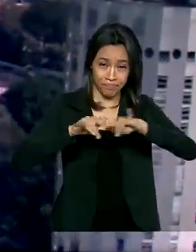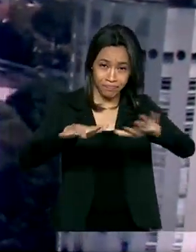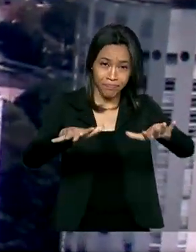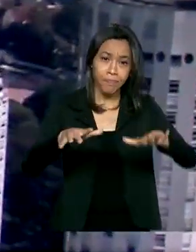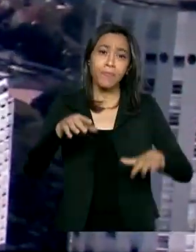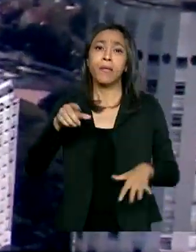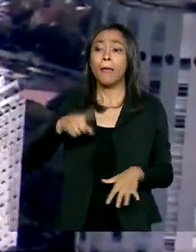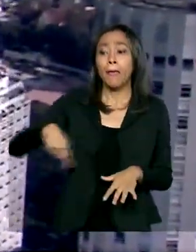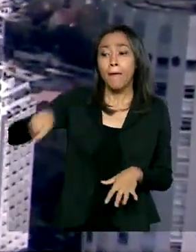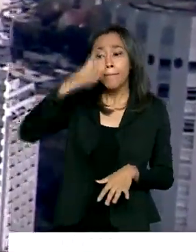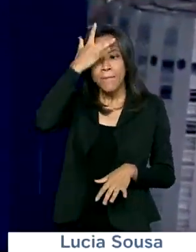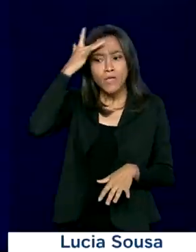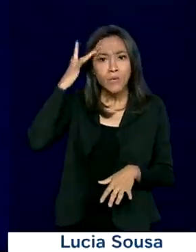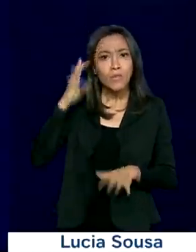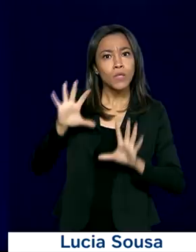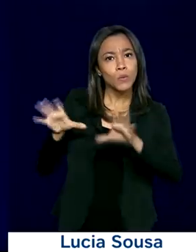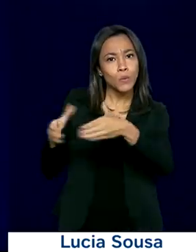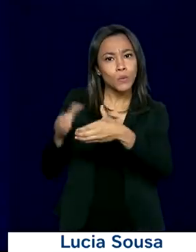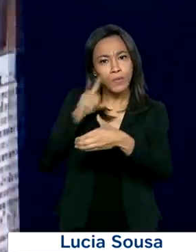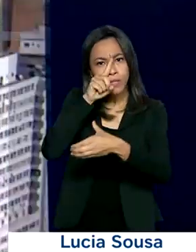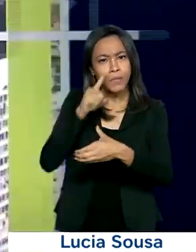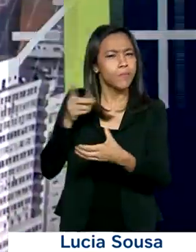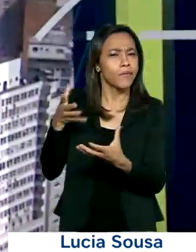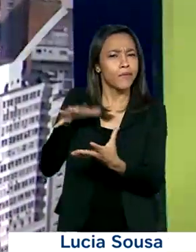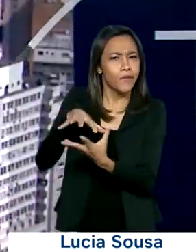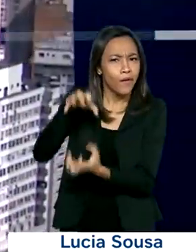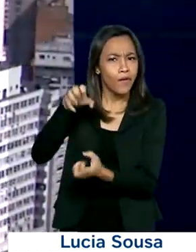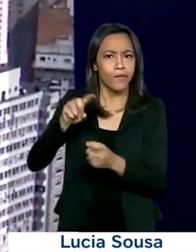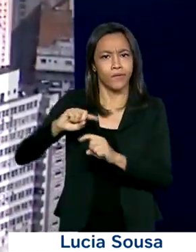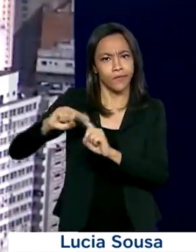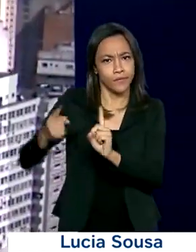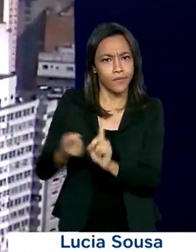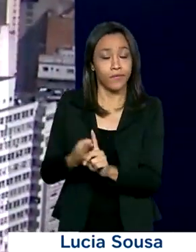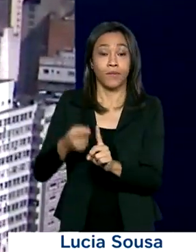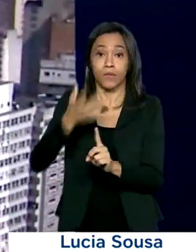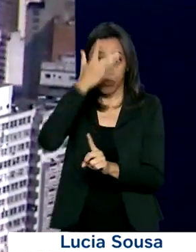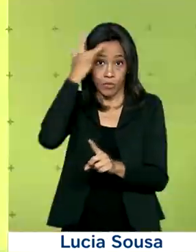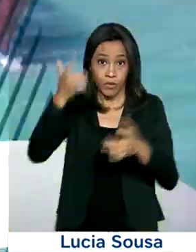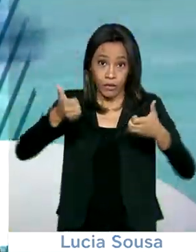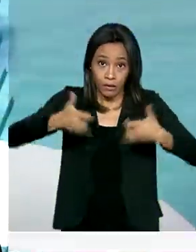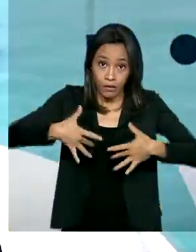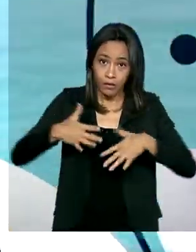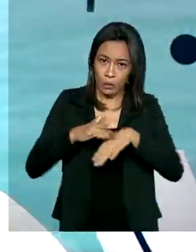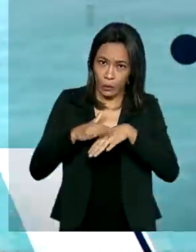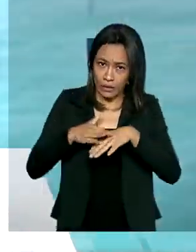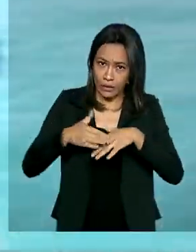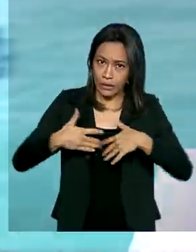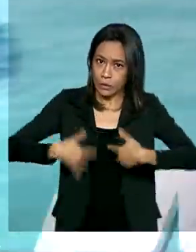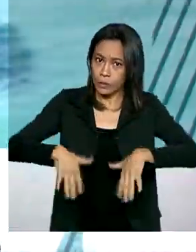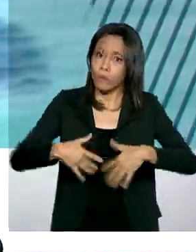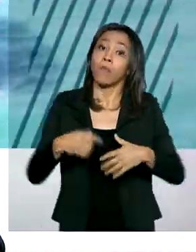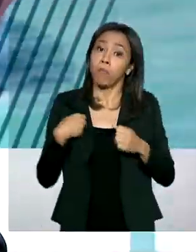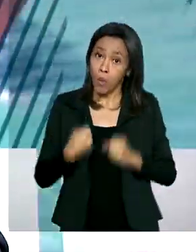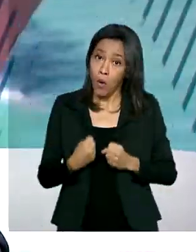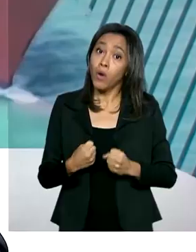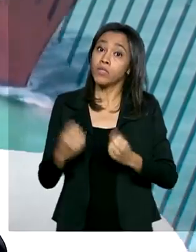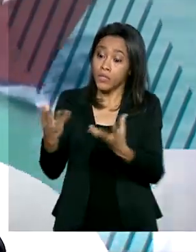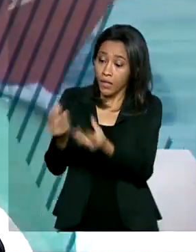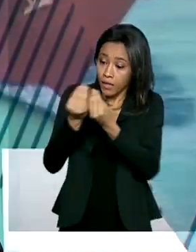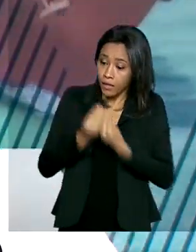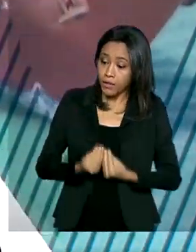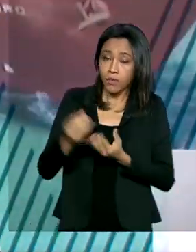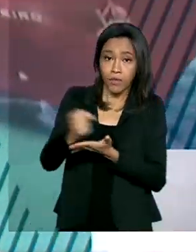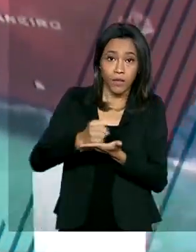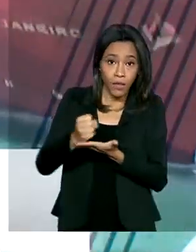pessoas que fazem parte de grupos de risco, como idosos, gestantes e doentes crônicos, podem receber medicamentos e insumos